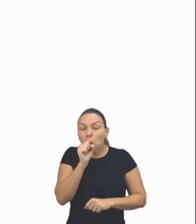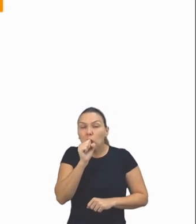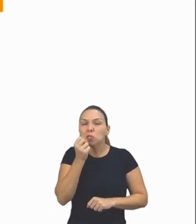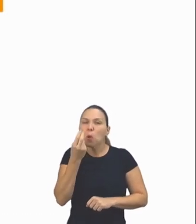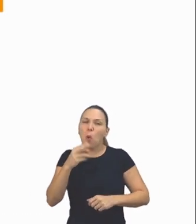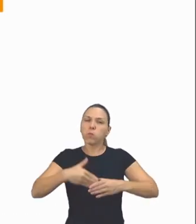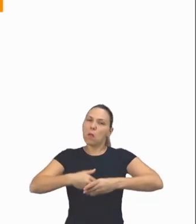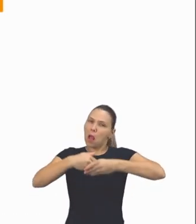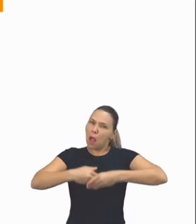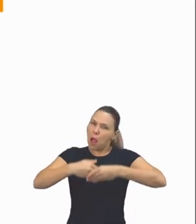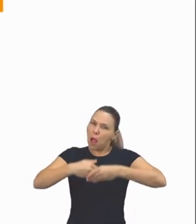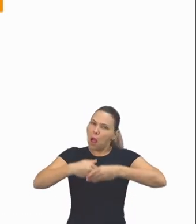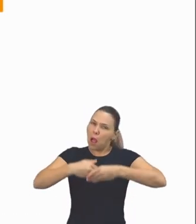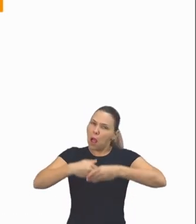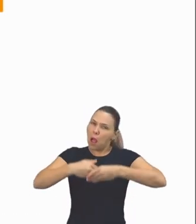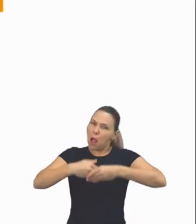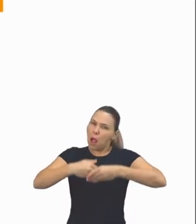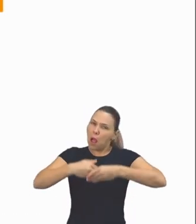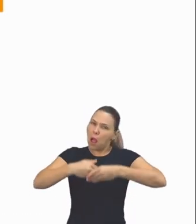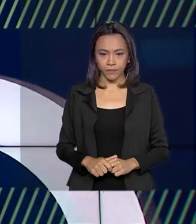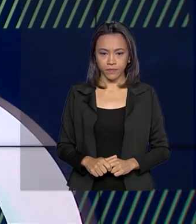espirro, tosse ou aperto de mãos.